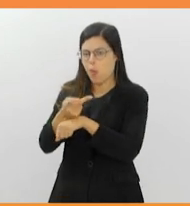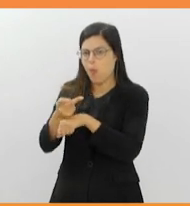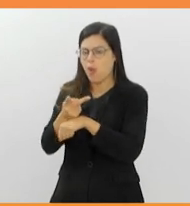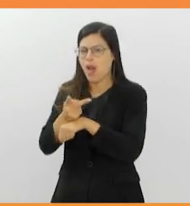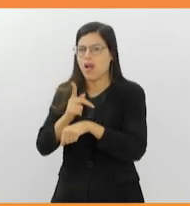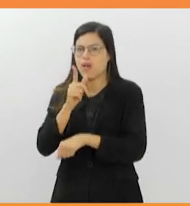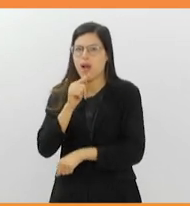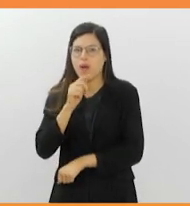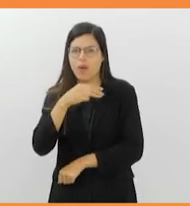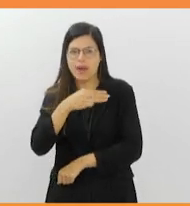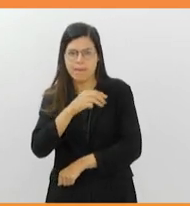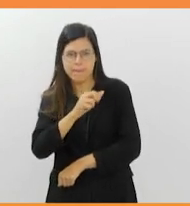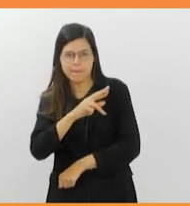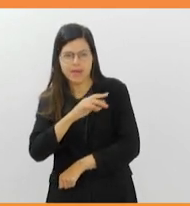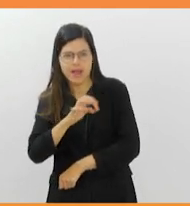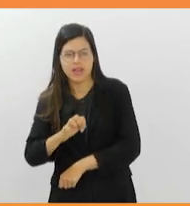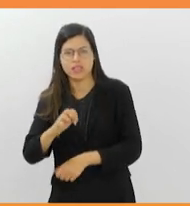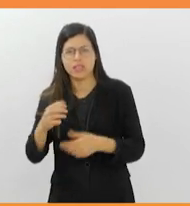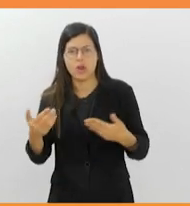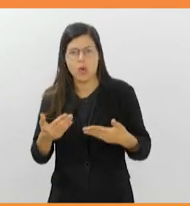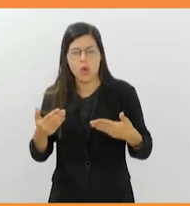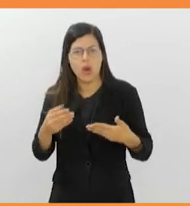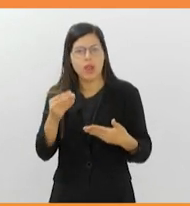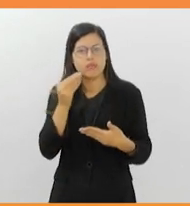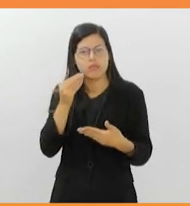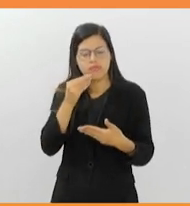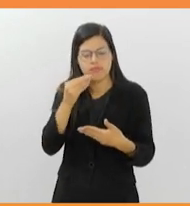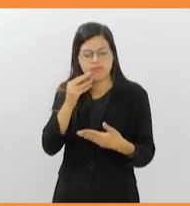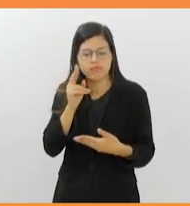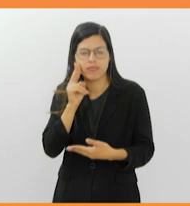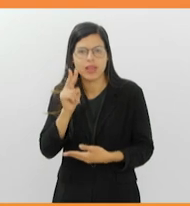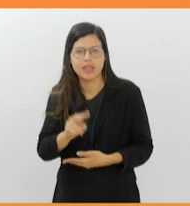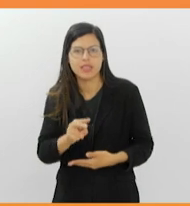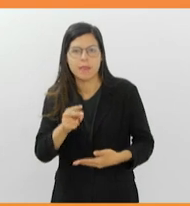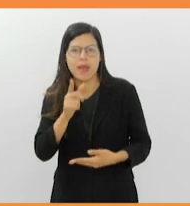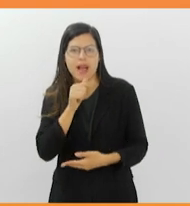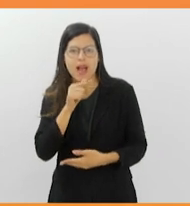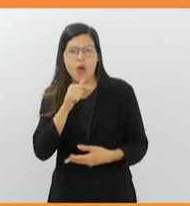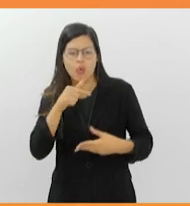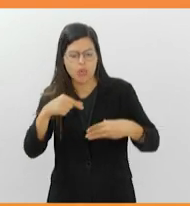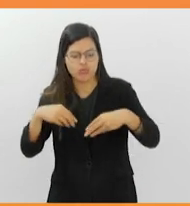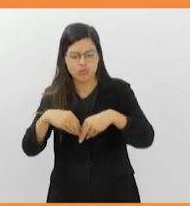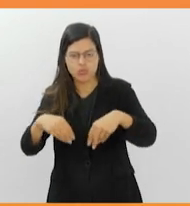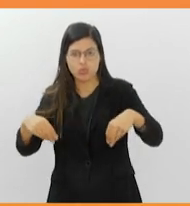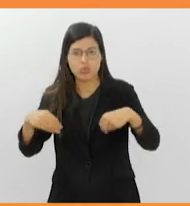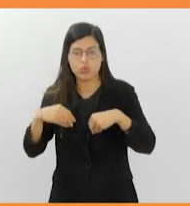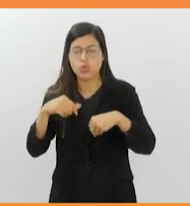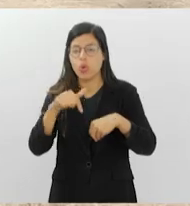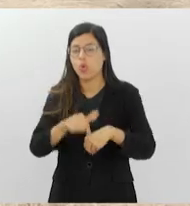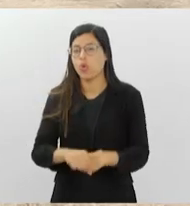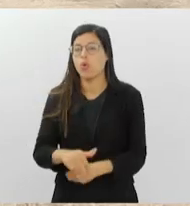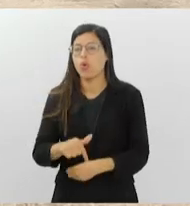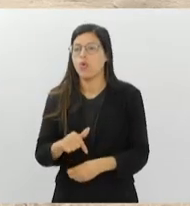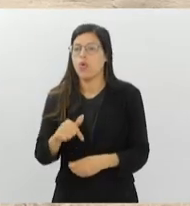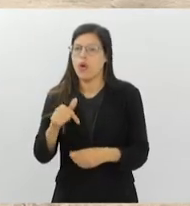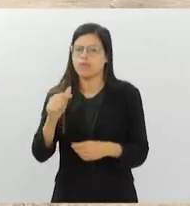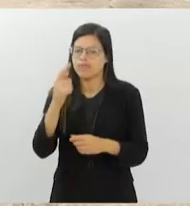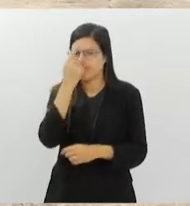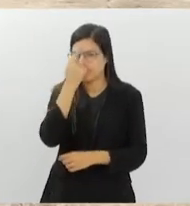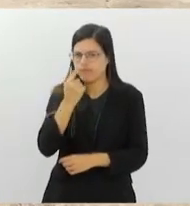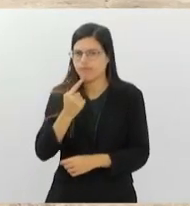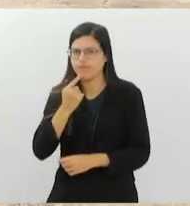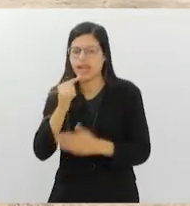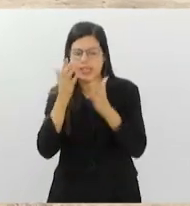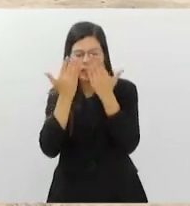água potável no subsolo, através da presença de cloro dissolvido. Essas imagens são analisadas e repassadas para as equipes de